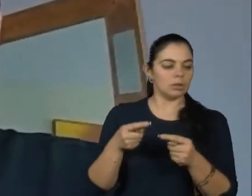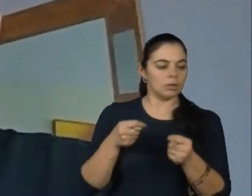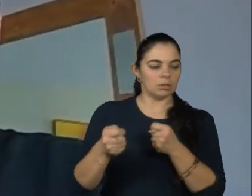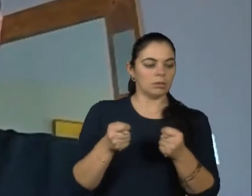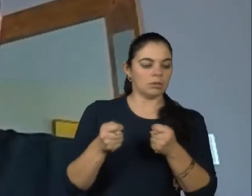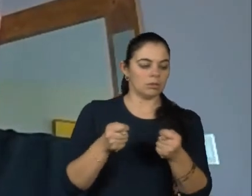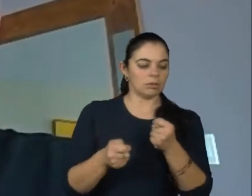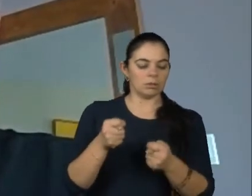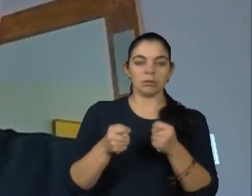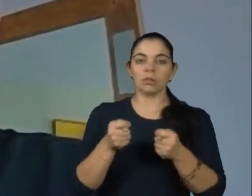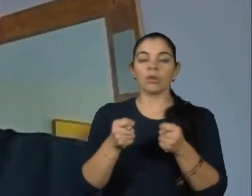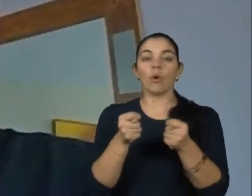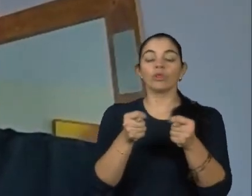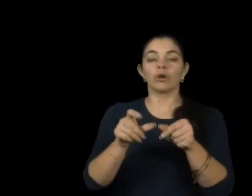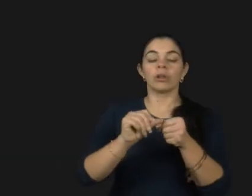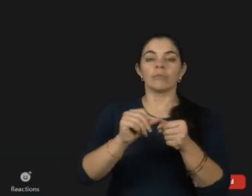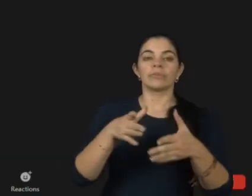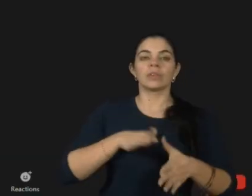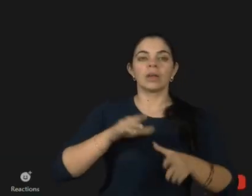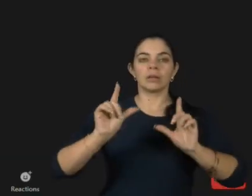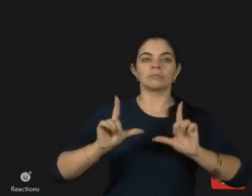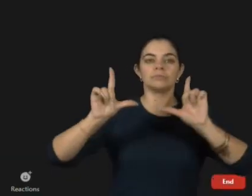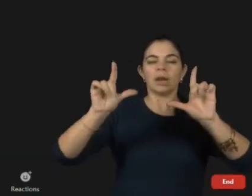Obrigado. Eu quero só rapidamente aqui